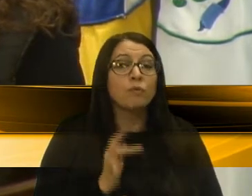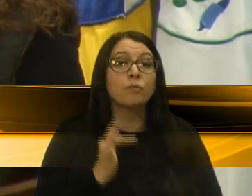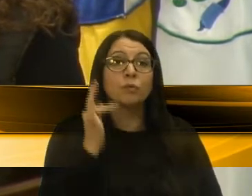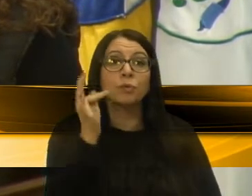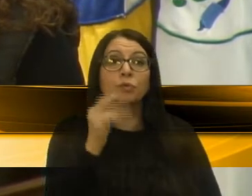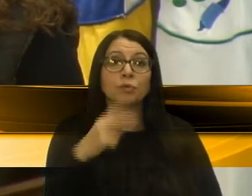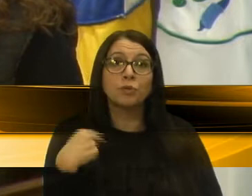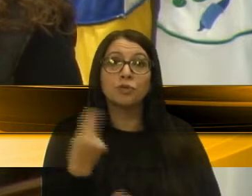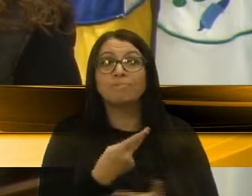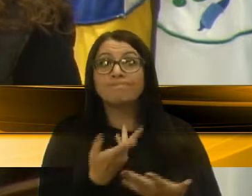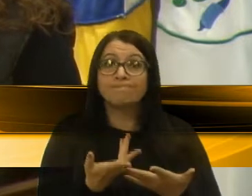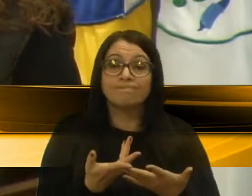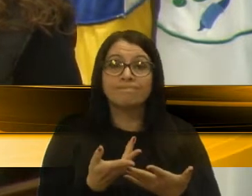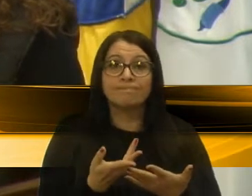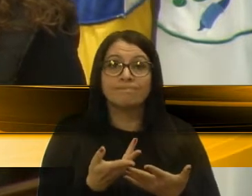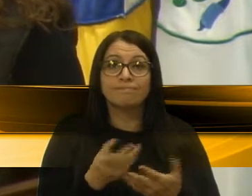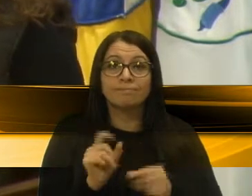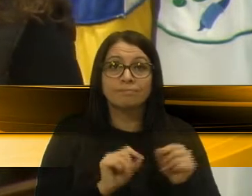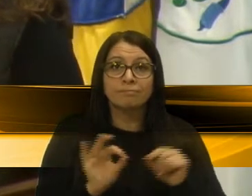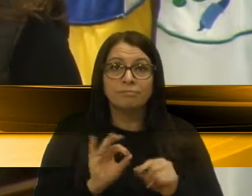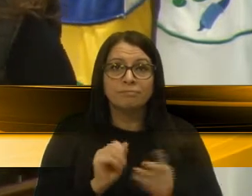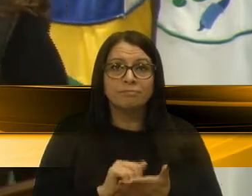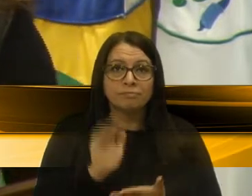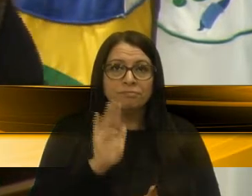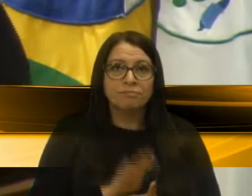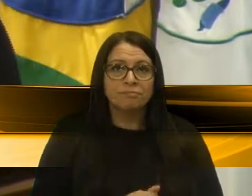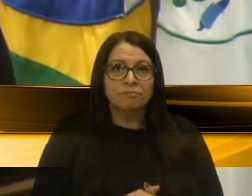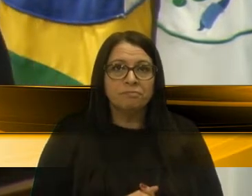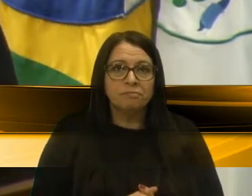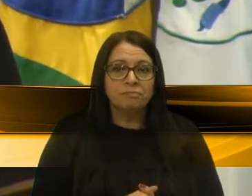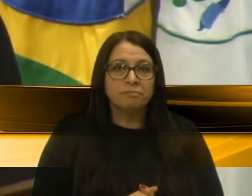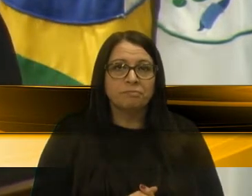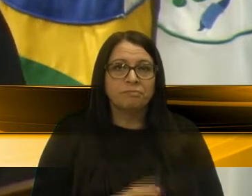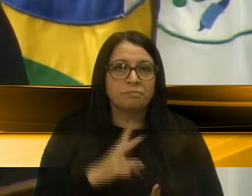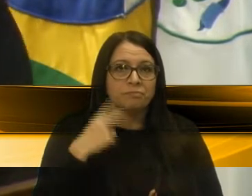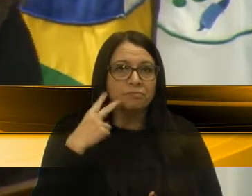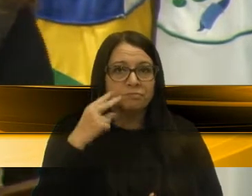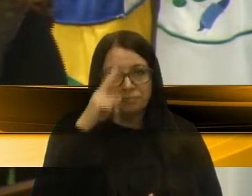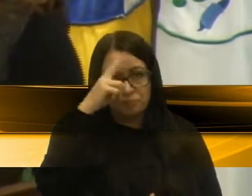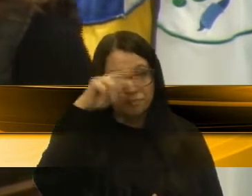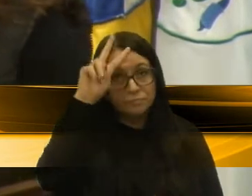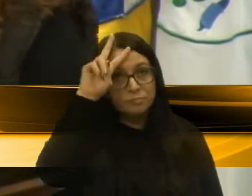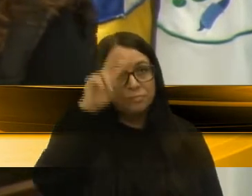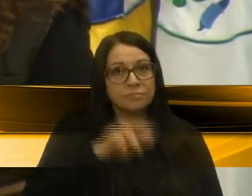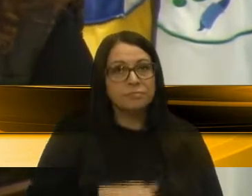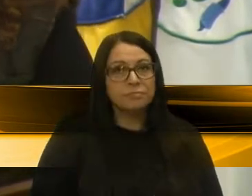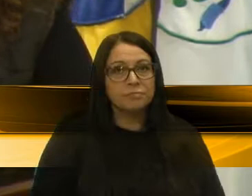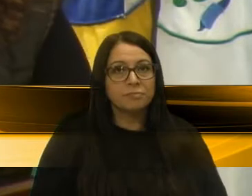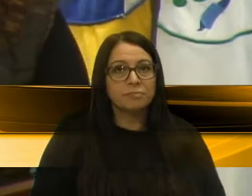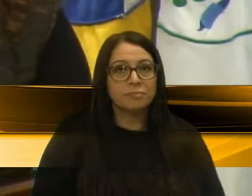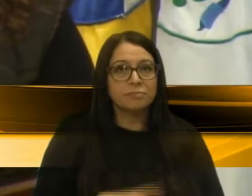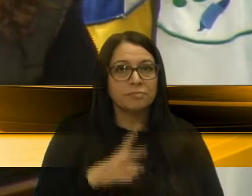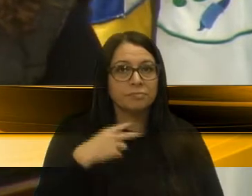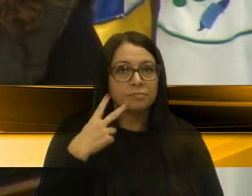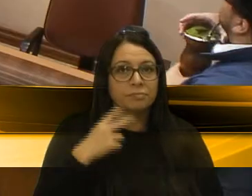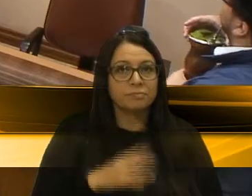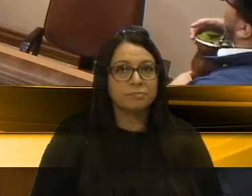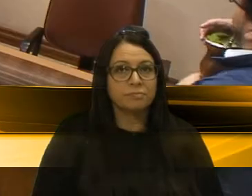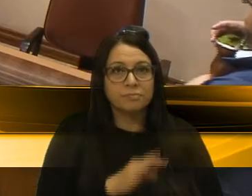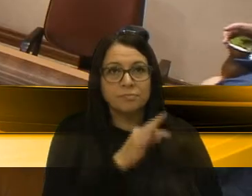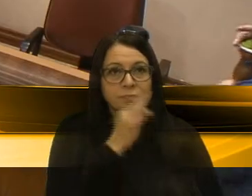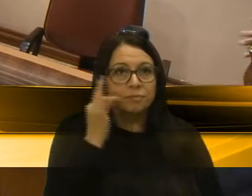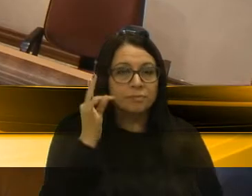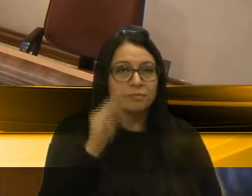nós estamos plantando para as próximas gerações? Seu à parte, vereador Edson da Rosa. Vereadora Tatiane,